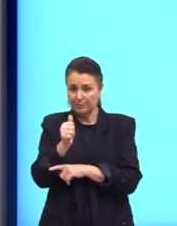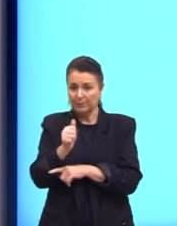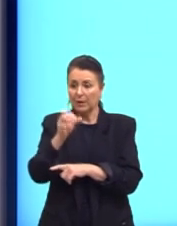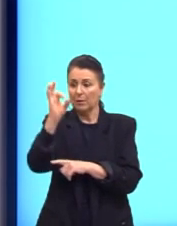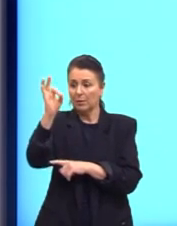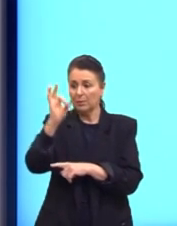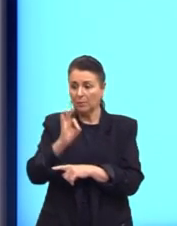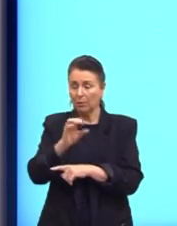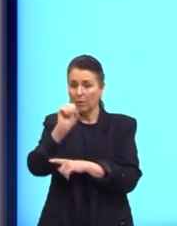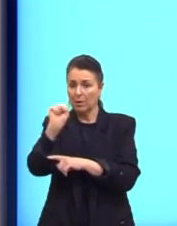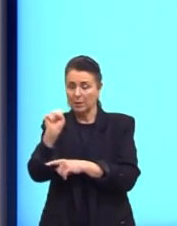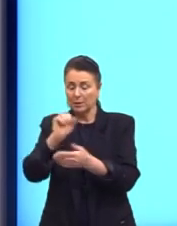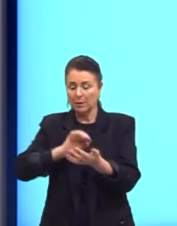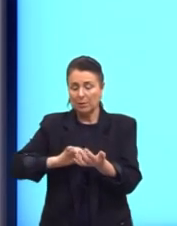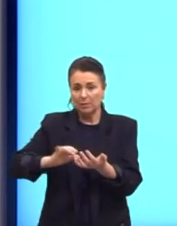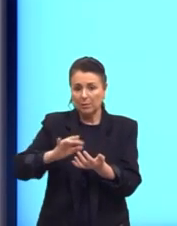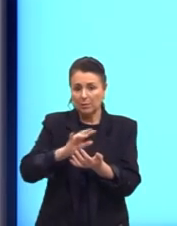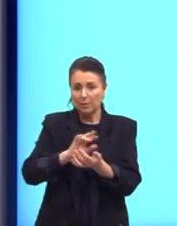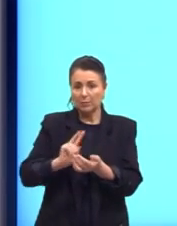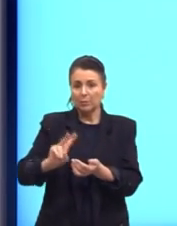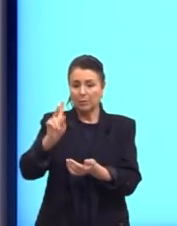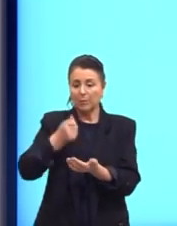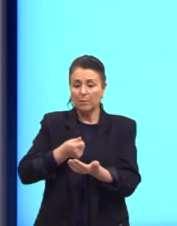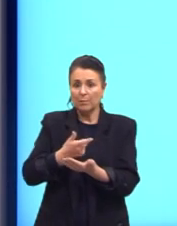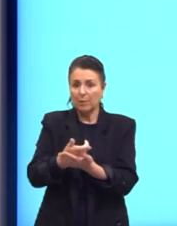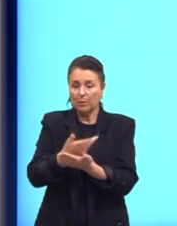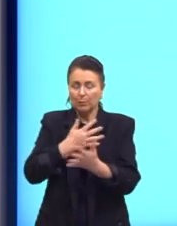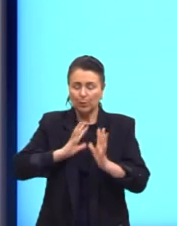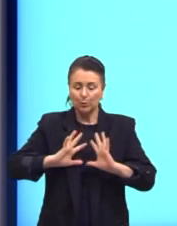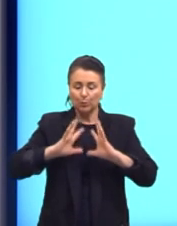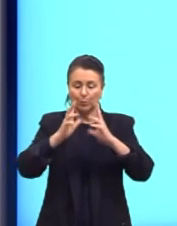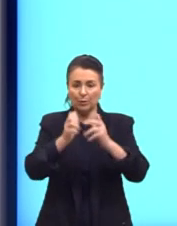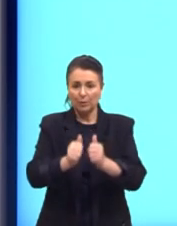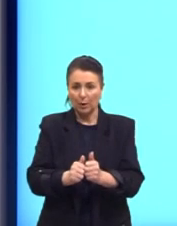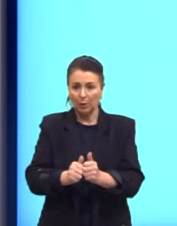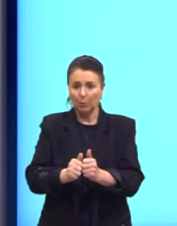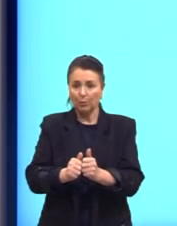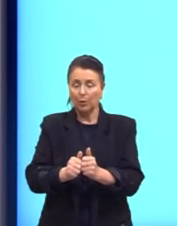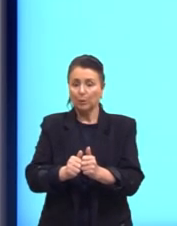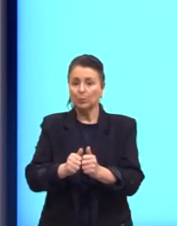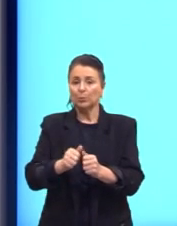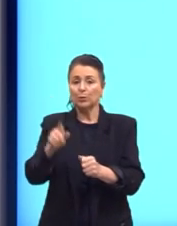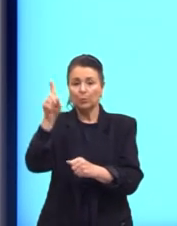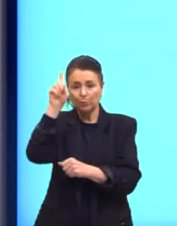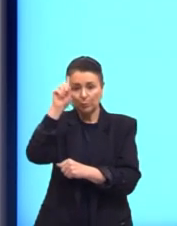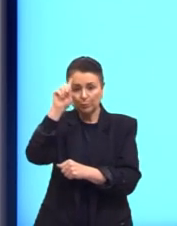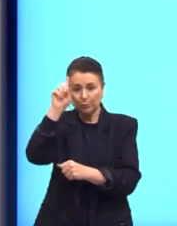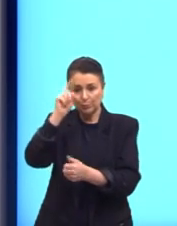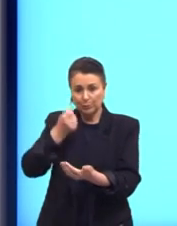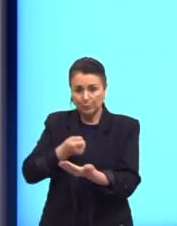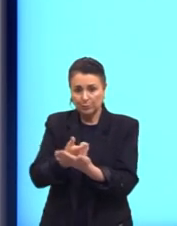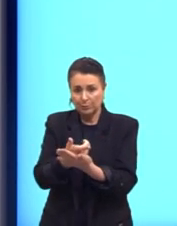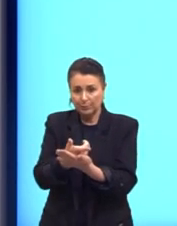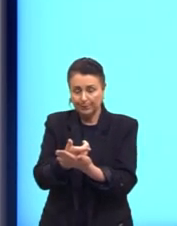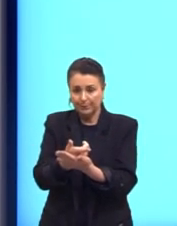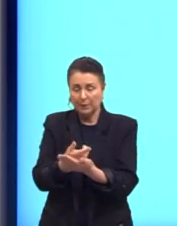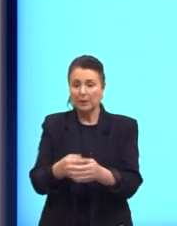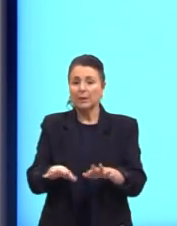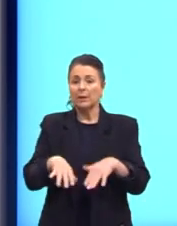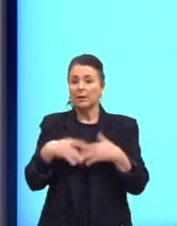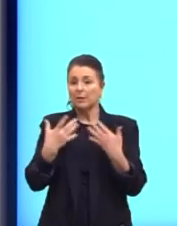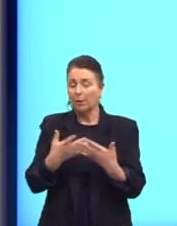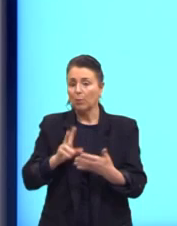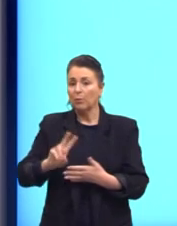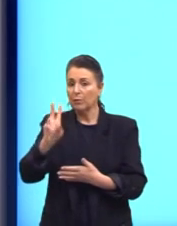S calculado sobre o valor pago pelo total das diárias. Nessa situação, o preço a ser